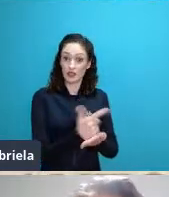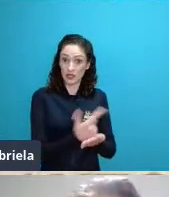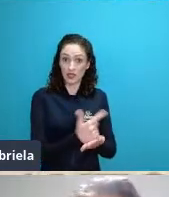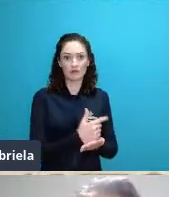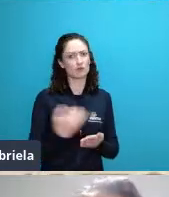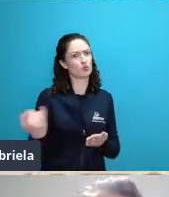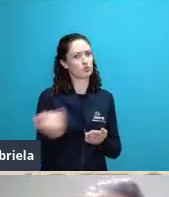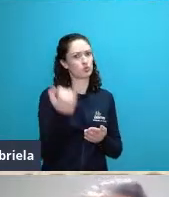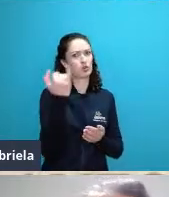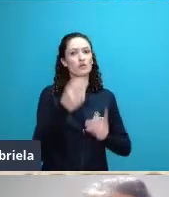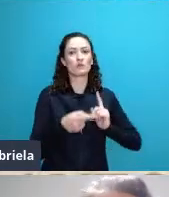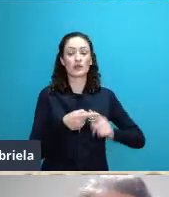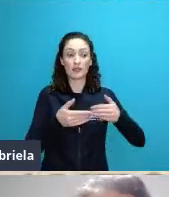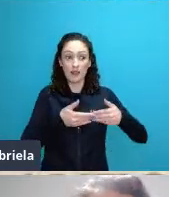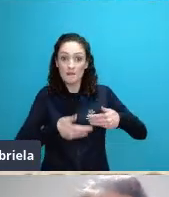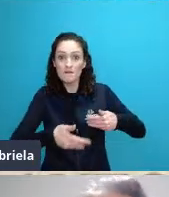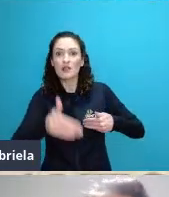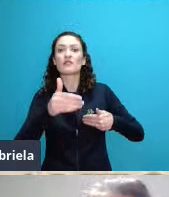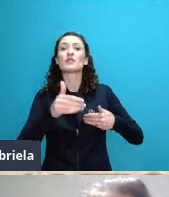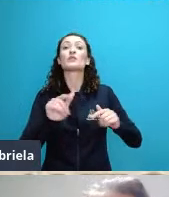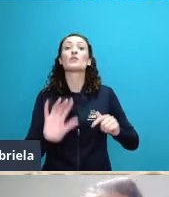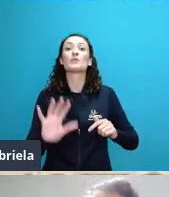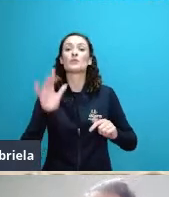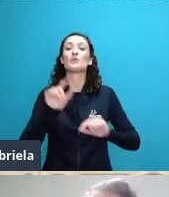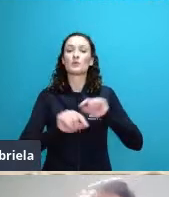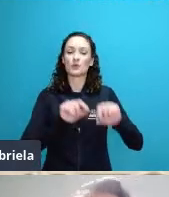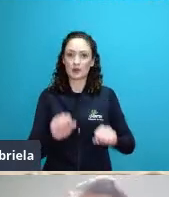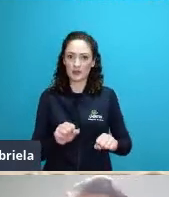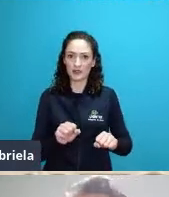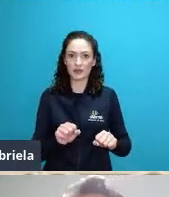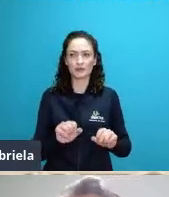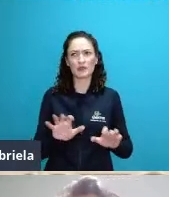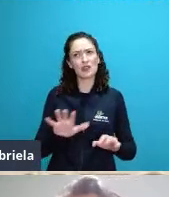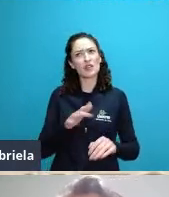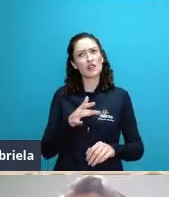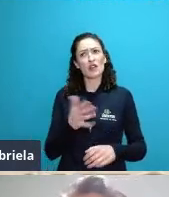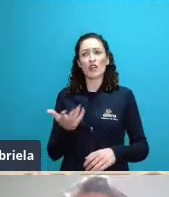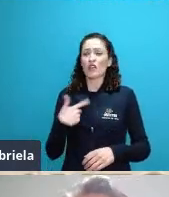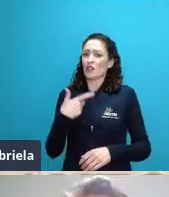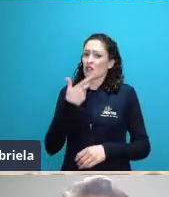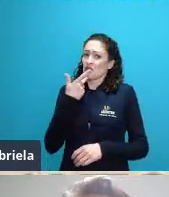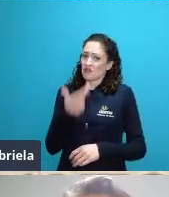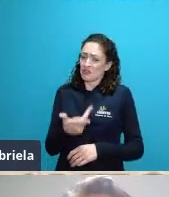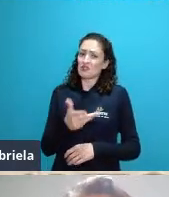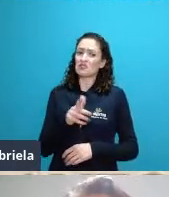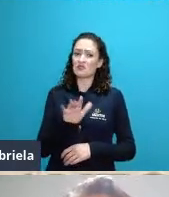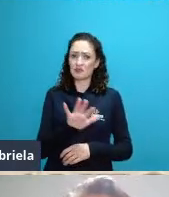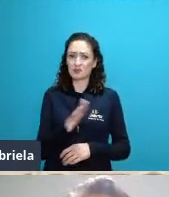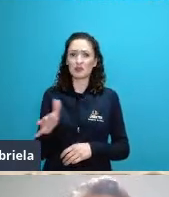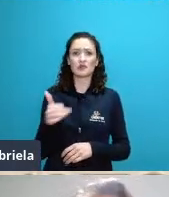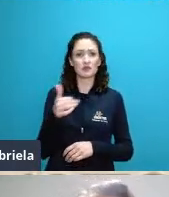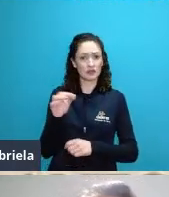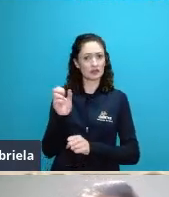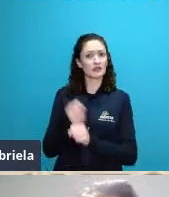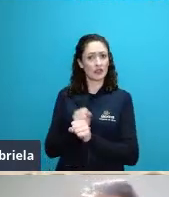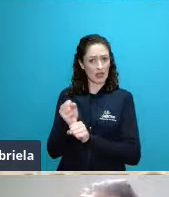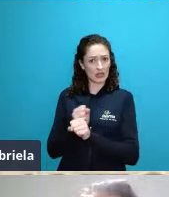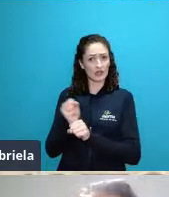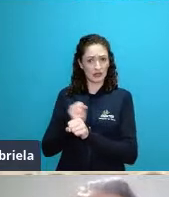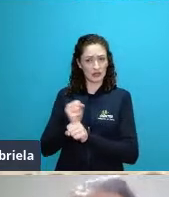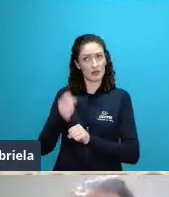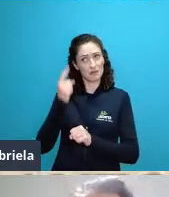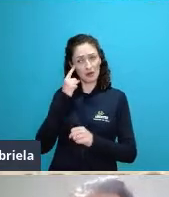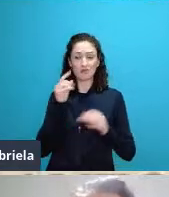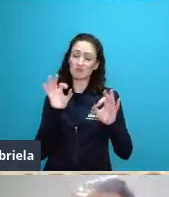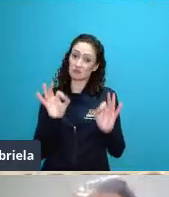biologia que por pelo menos 10 anos e eu estou colocando 10 anos como algo muito assim uma estimativa otimista